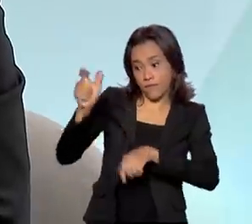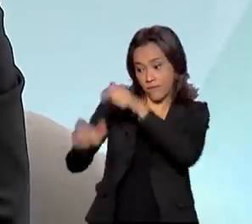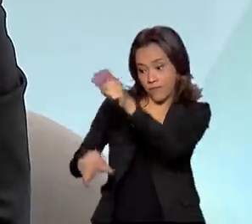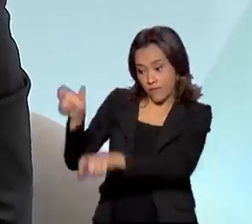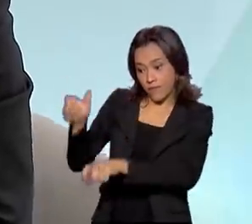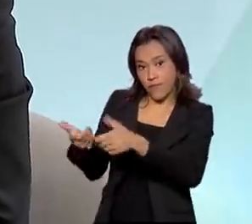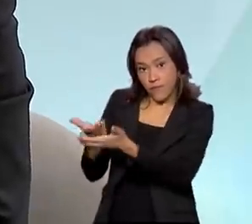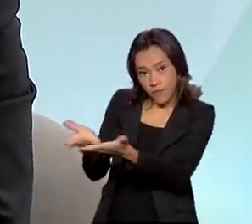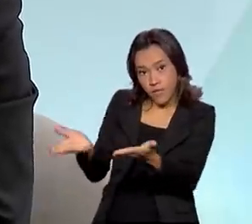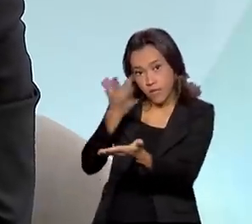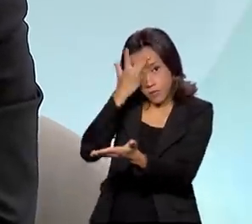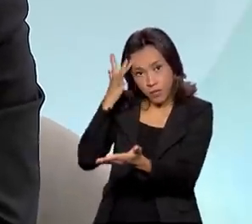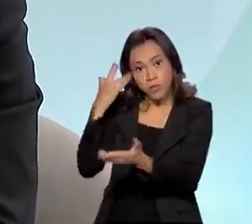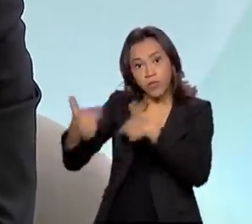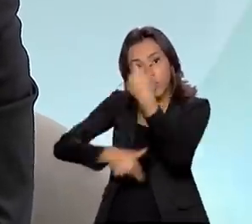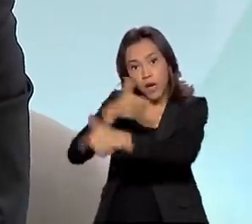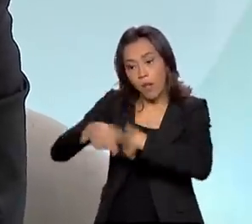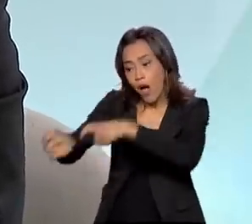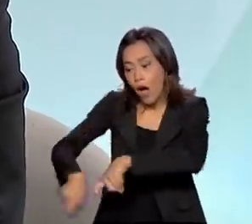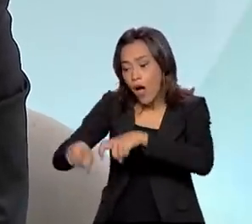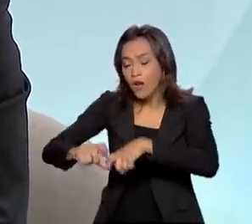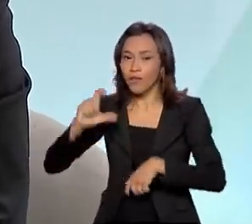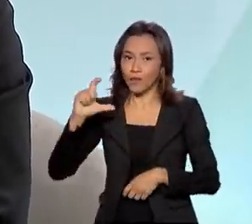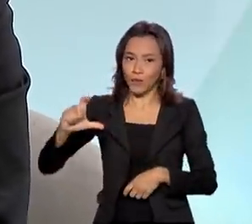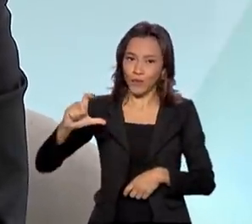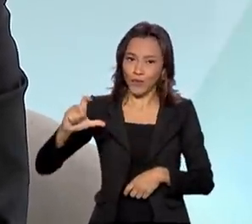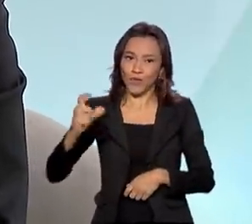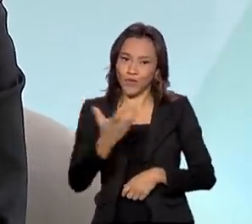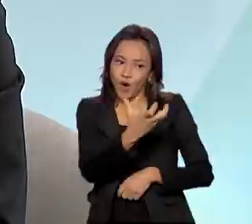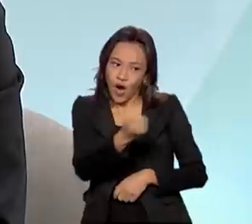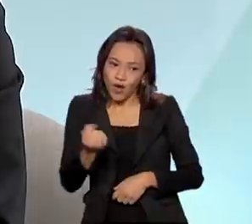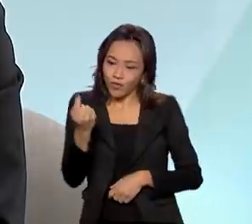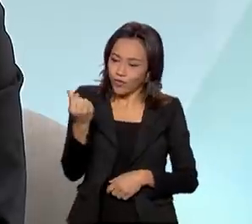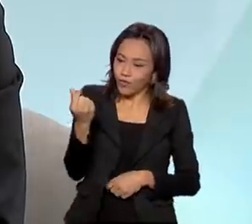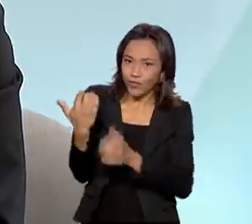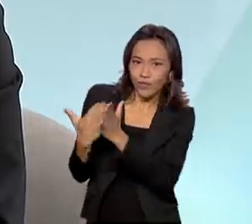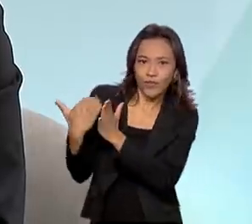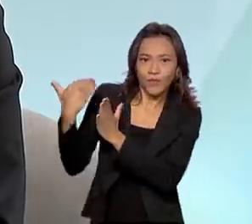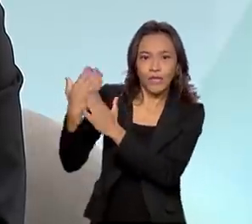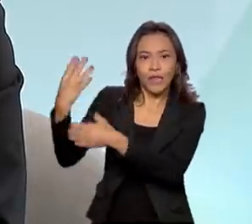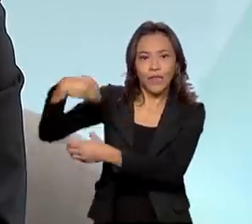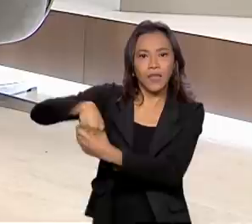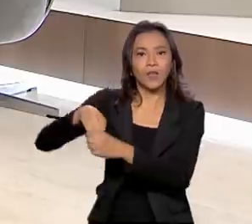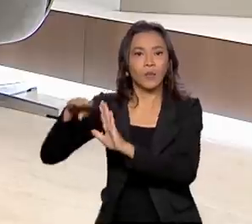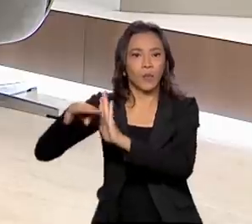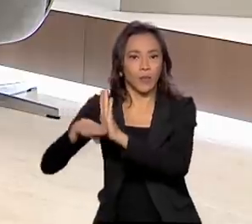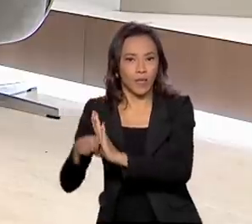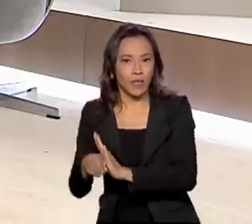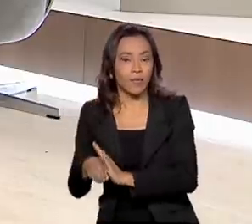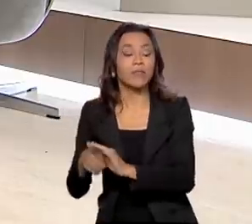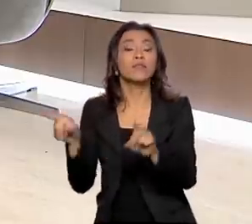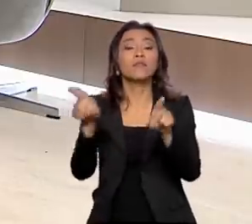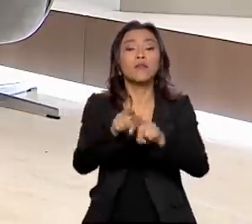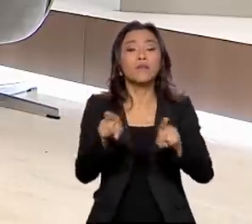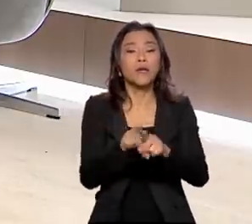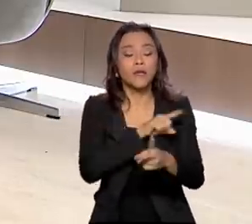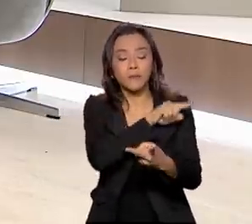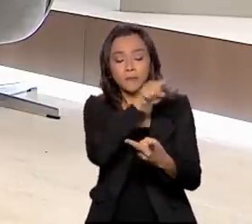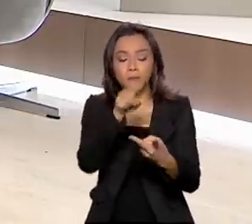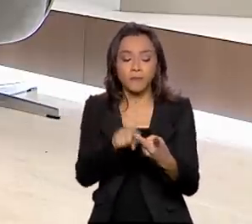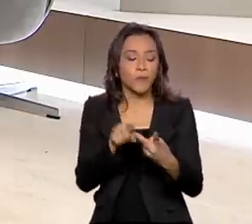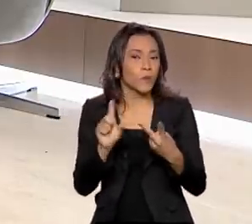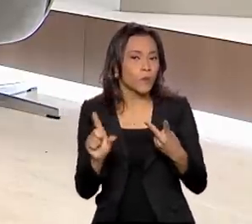beneficiário, porque ele passa a ter, inclusive, um ticket médio maior dentro do programa de assistência, como também você